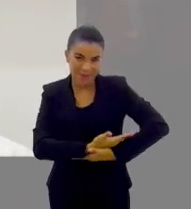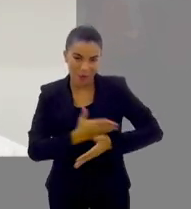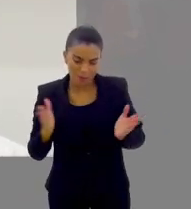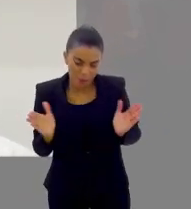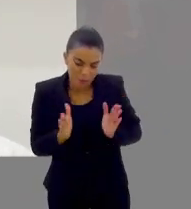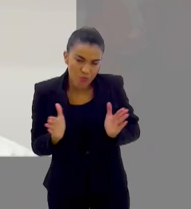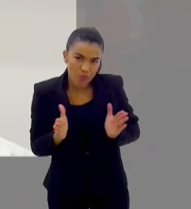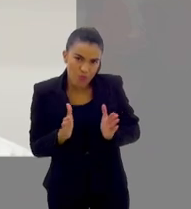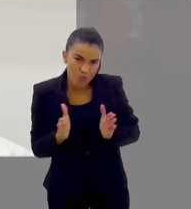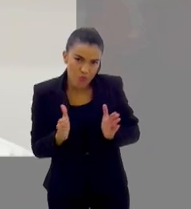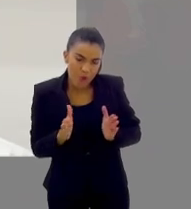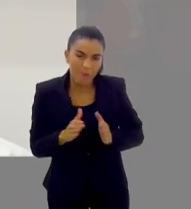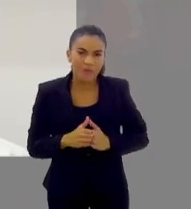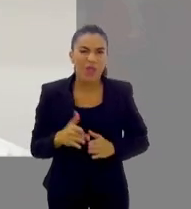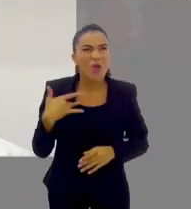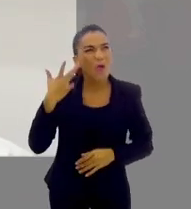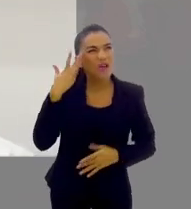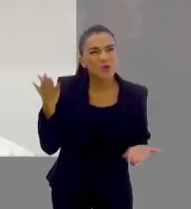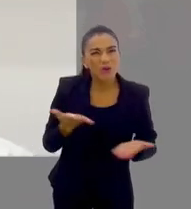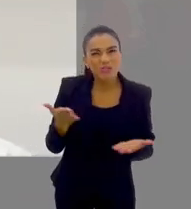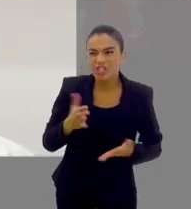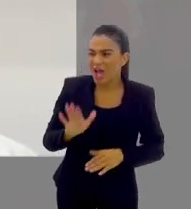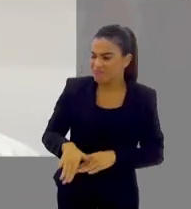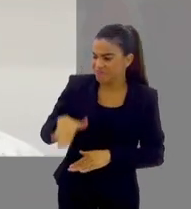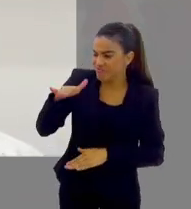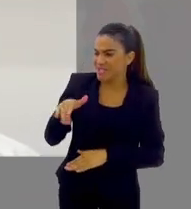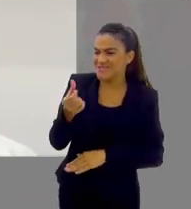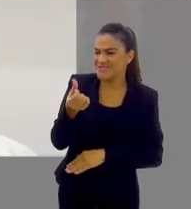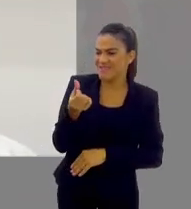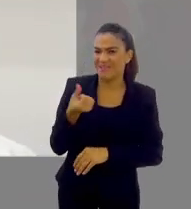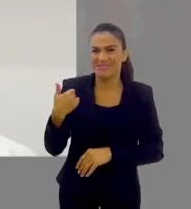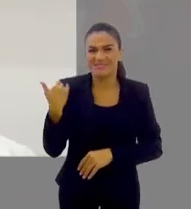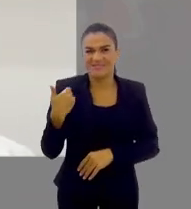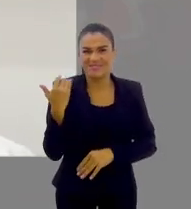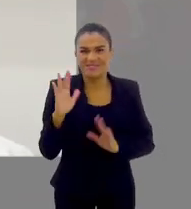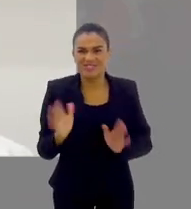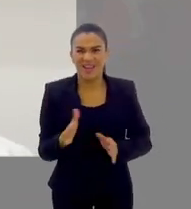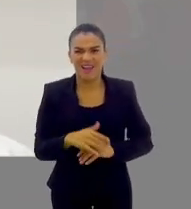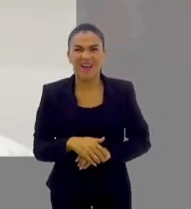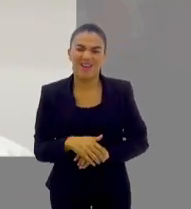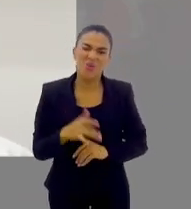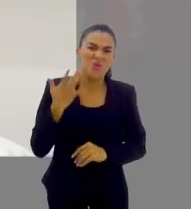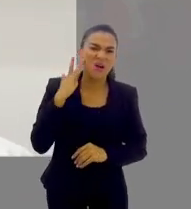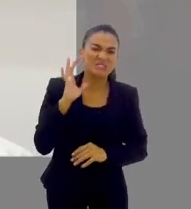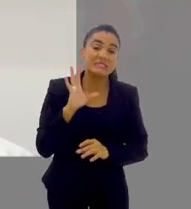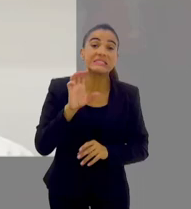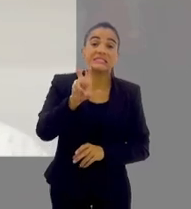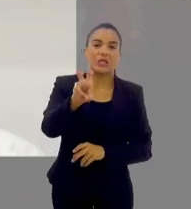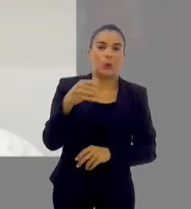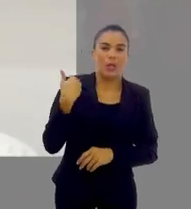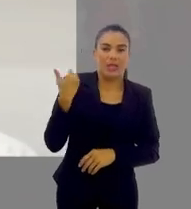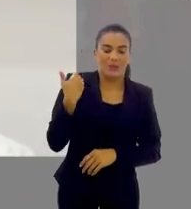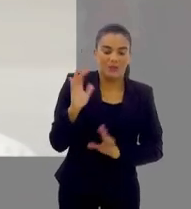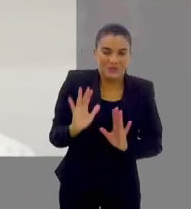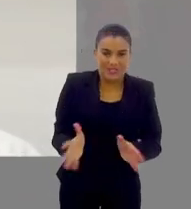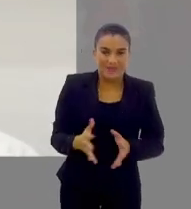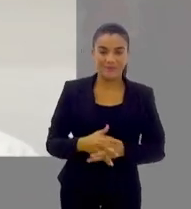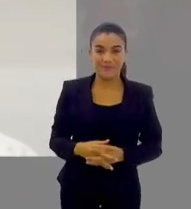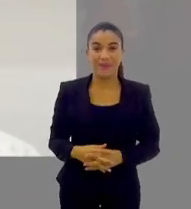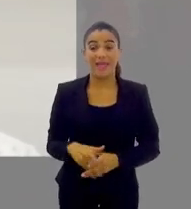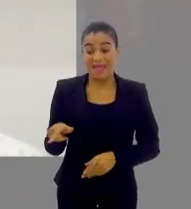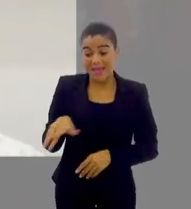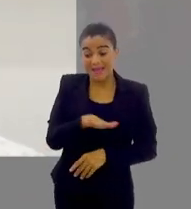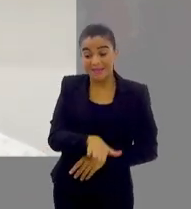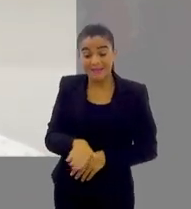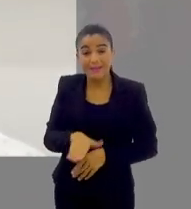tem muitos anos, a criança hoje está com seis anos, 2018, mais ou menos, são quatro anos, cinco anos, cinco anos. E